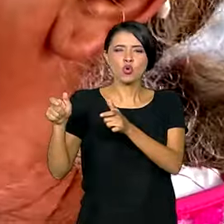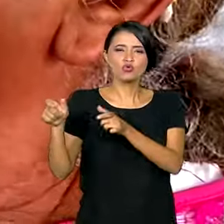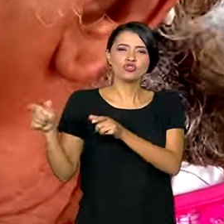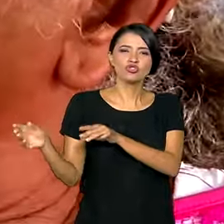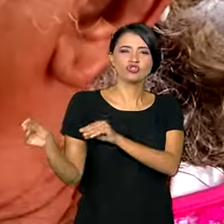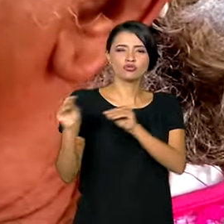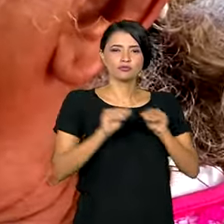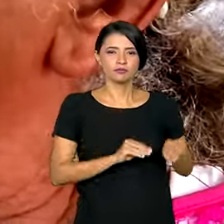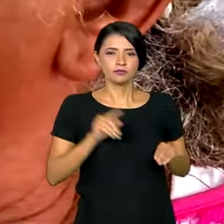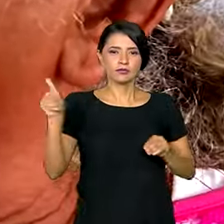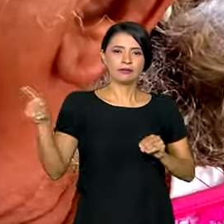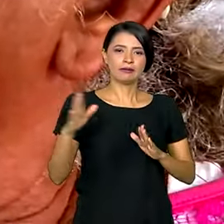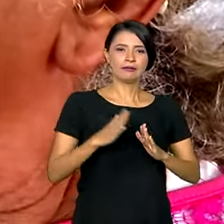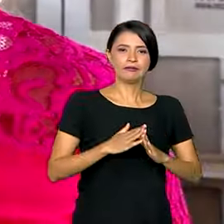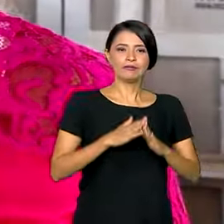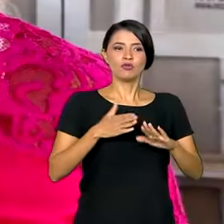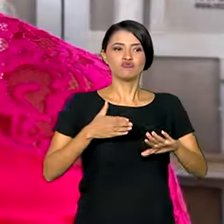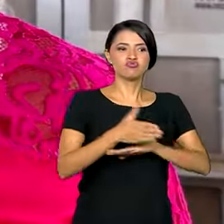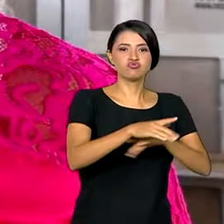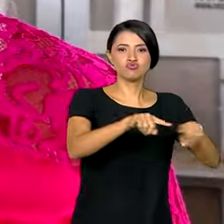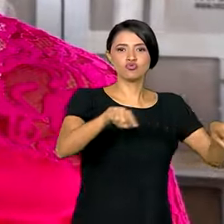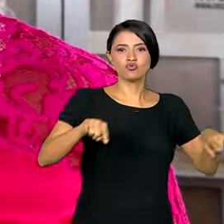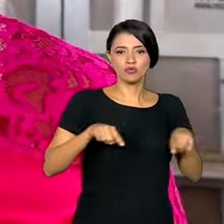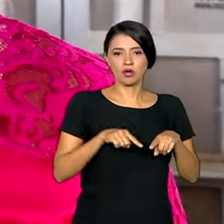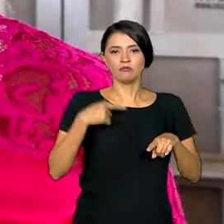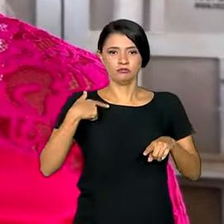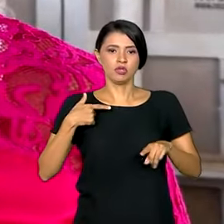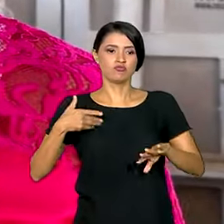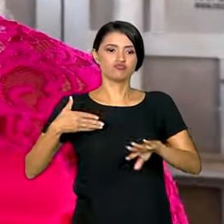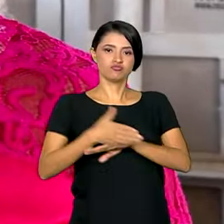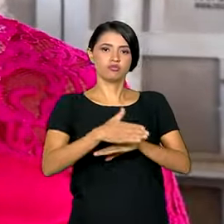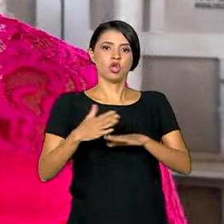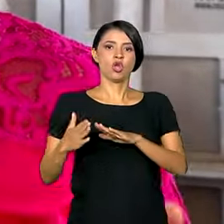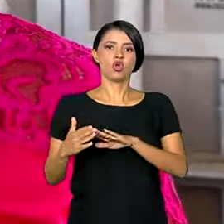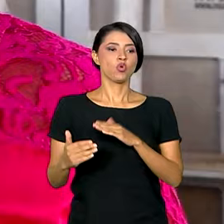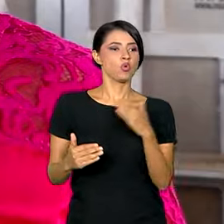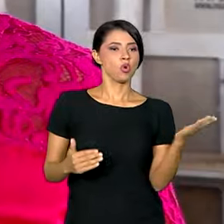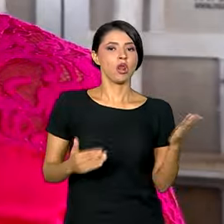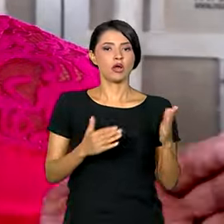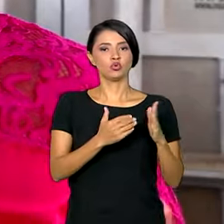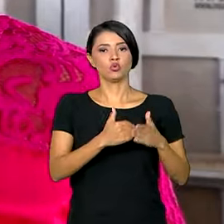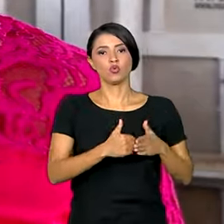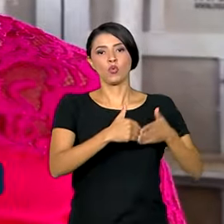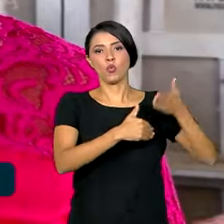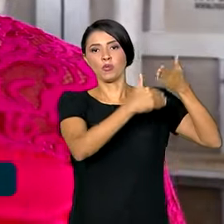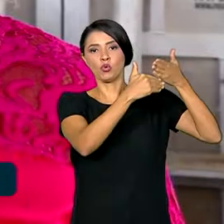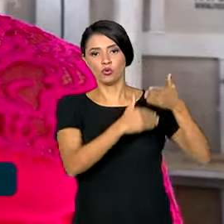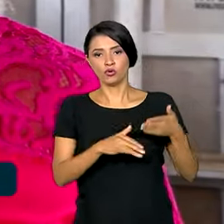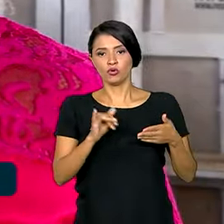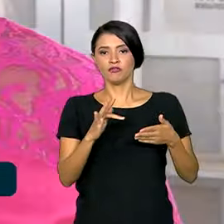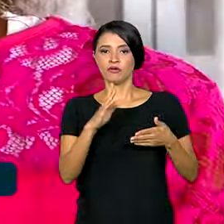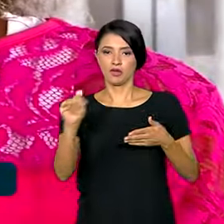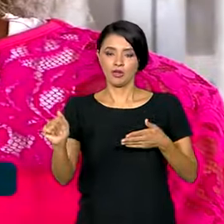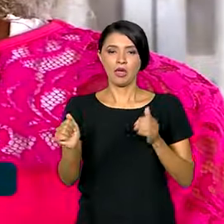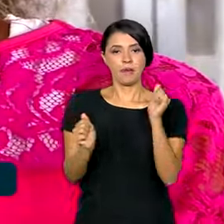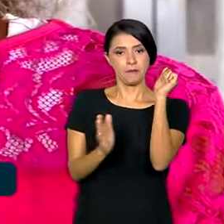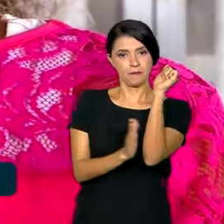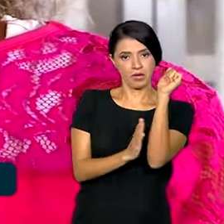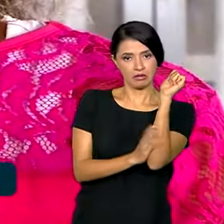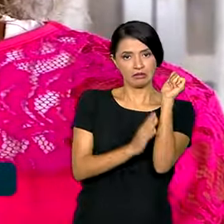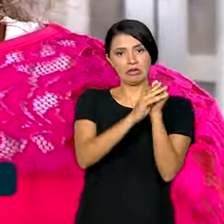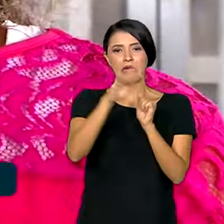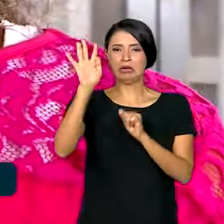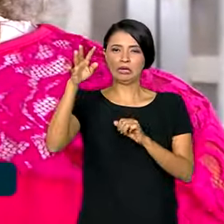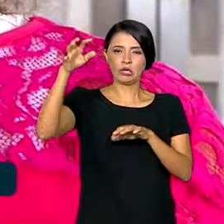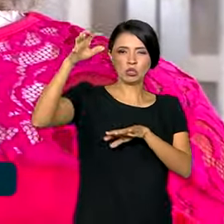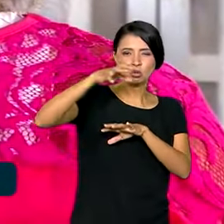Raimunda mora numa invasão. Eu fiz uma invasão no lado do muro do infraéreo. Ela é de madeira coberta com brasilite. Ela agava tudo em